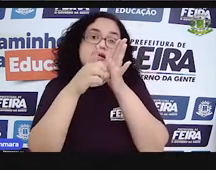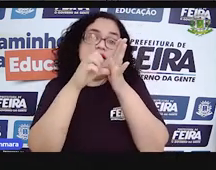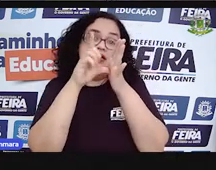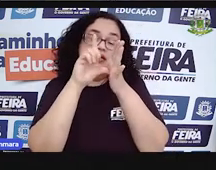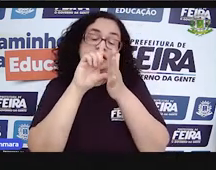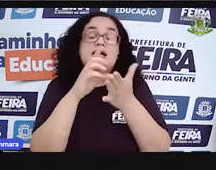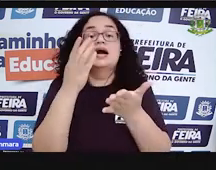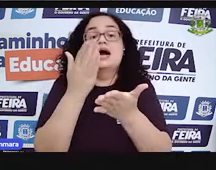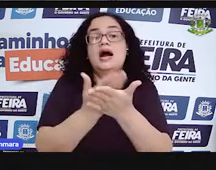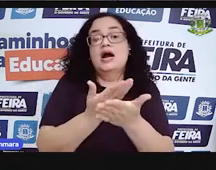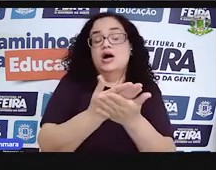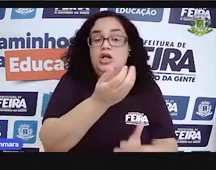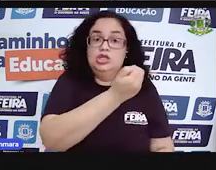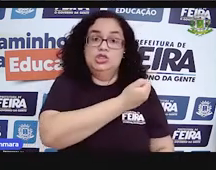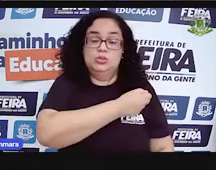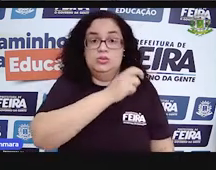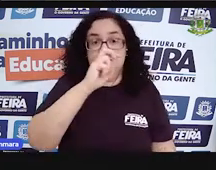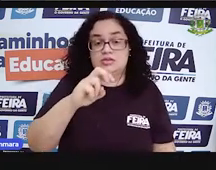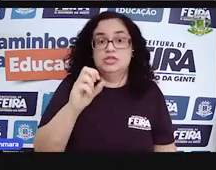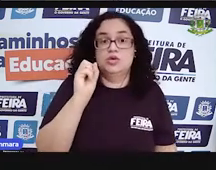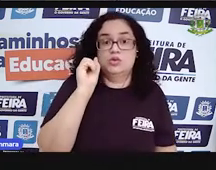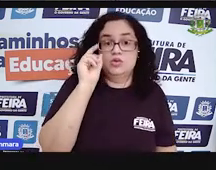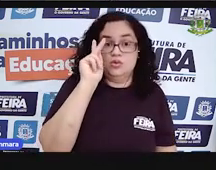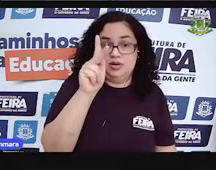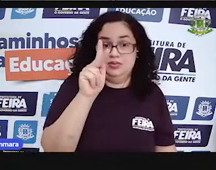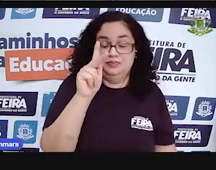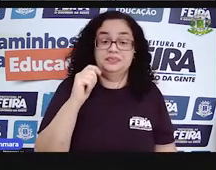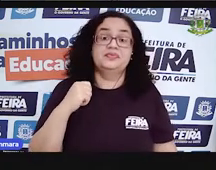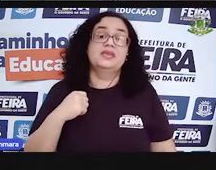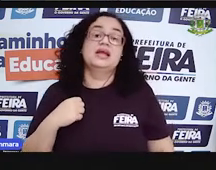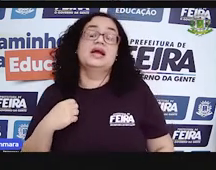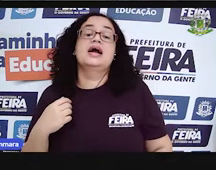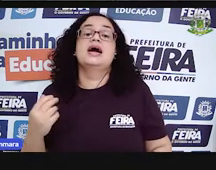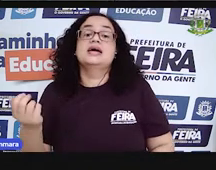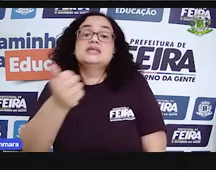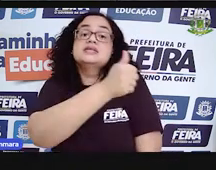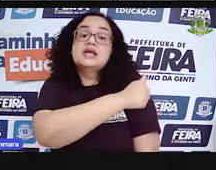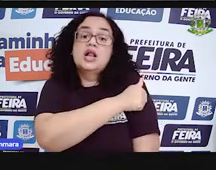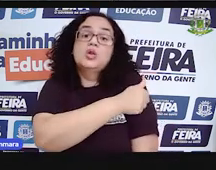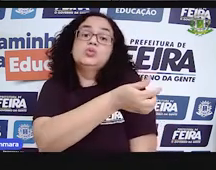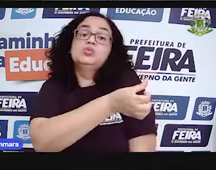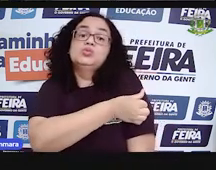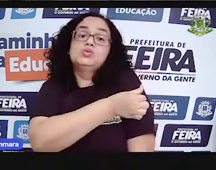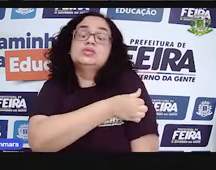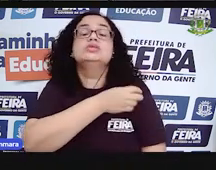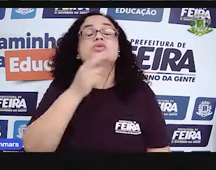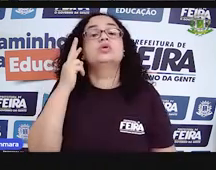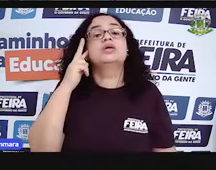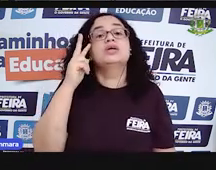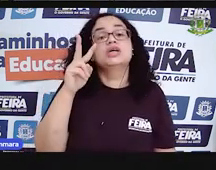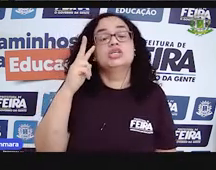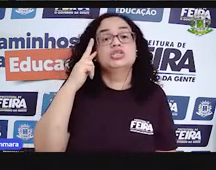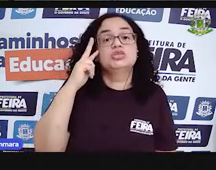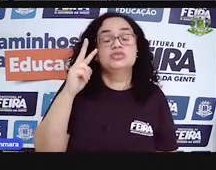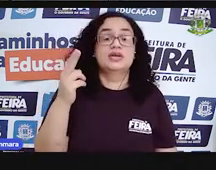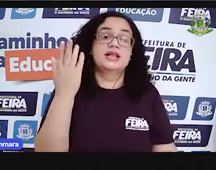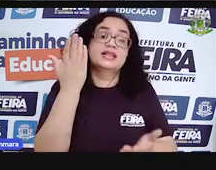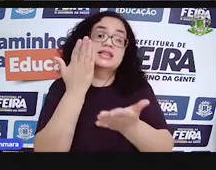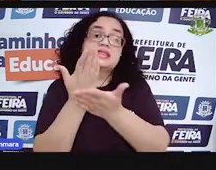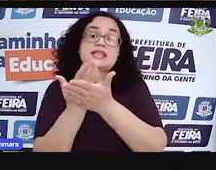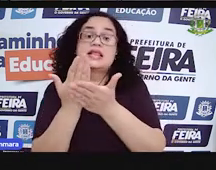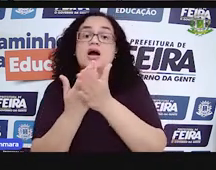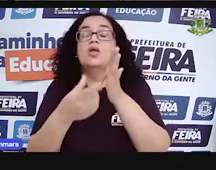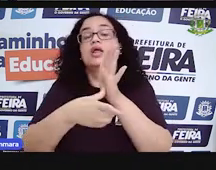que é a aula de número 5, tá bom? Então vamos lá? Galerinha do sexto ano, o é que a gente viu na aula